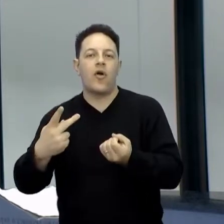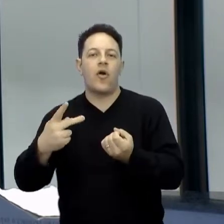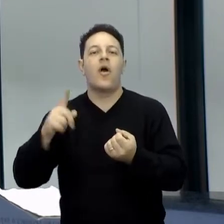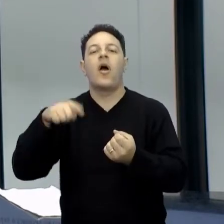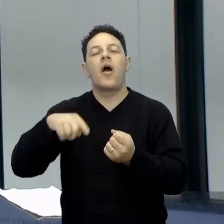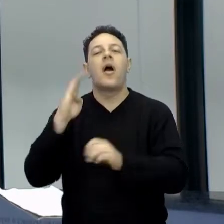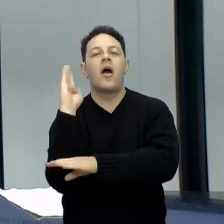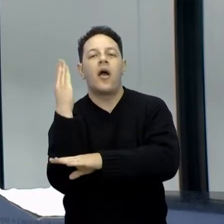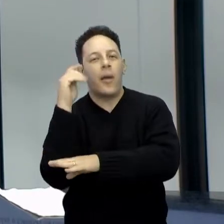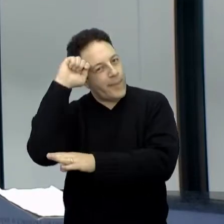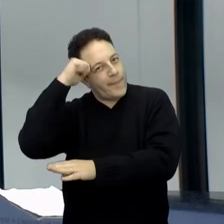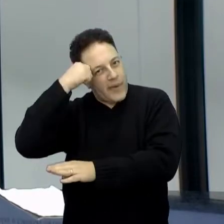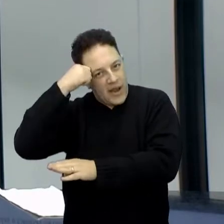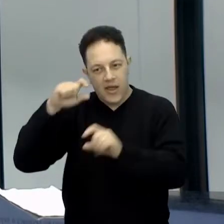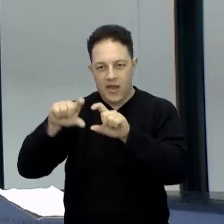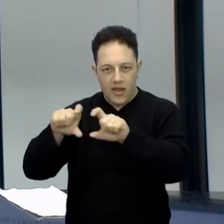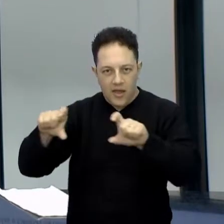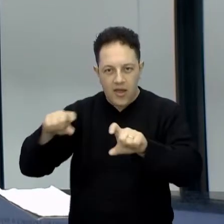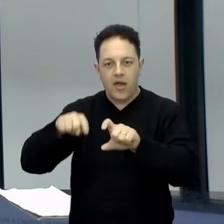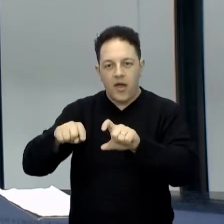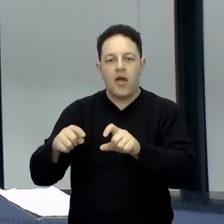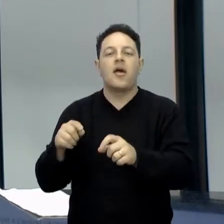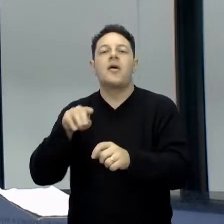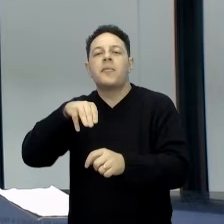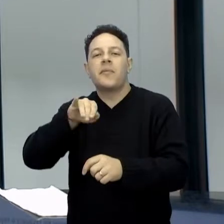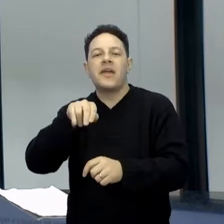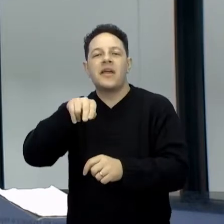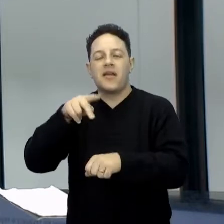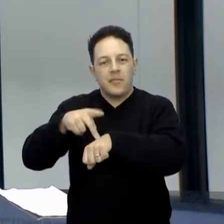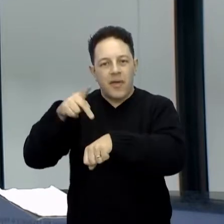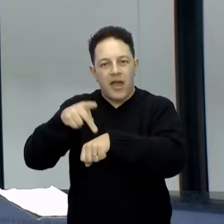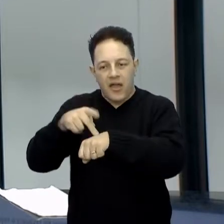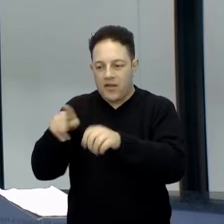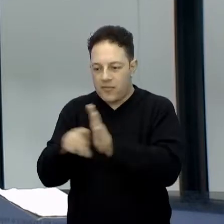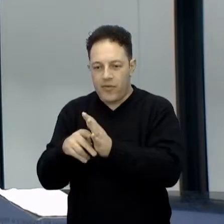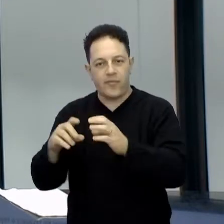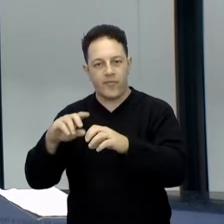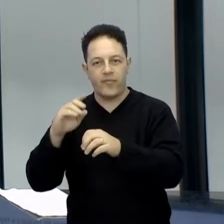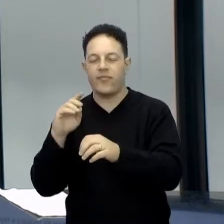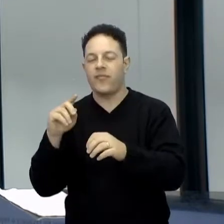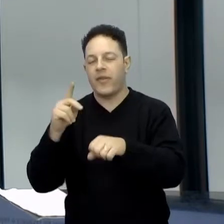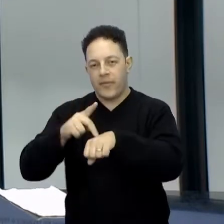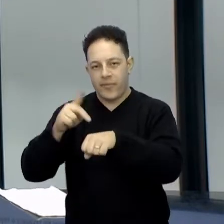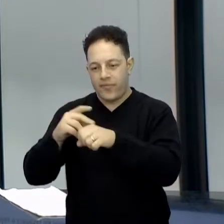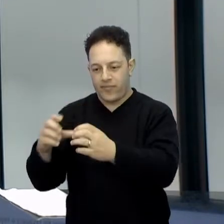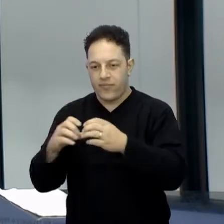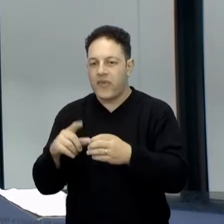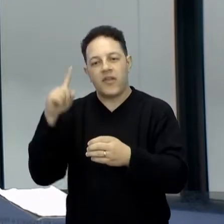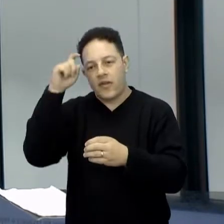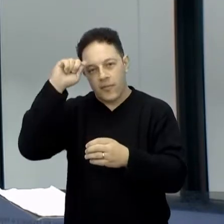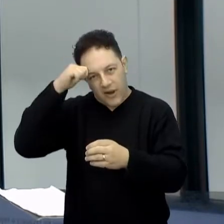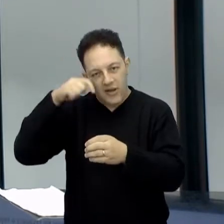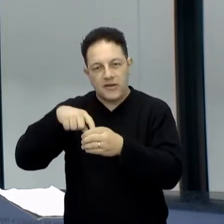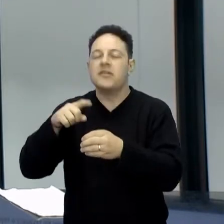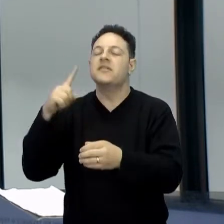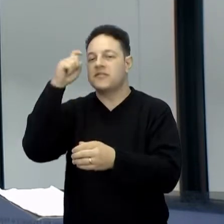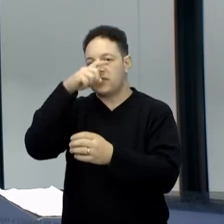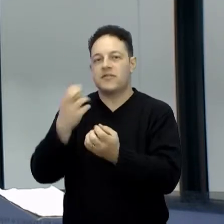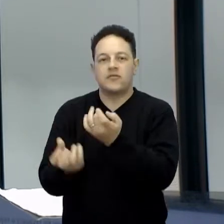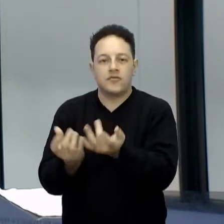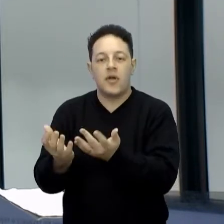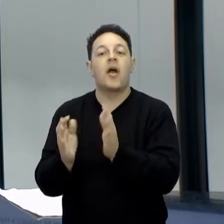mineral e depois repor rapidamente. Além disso, esses